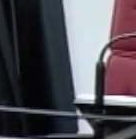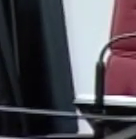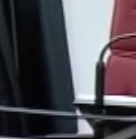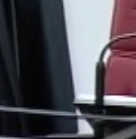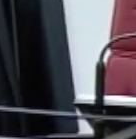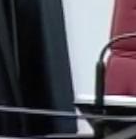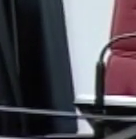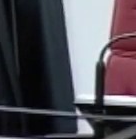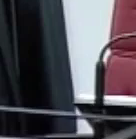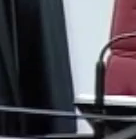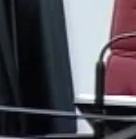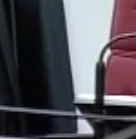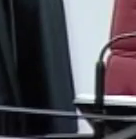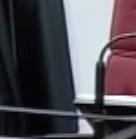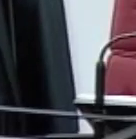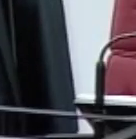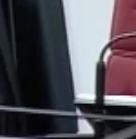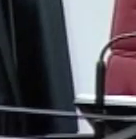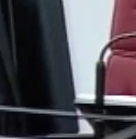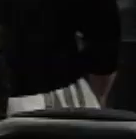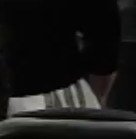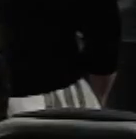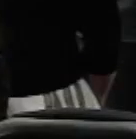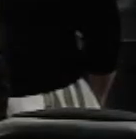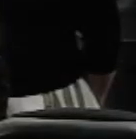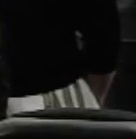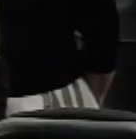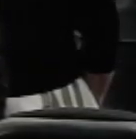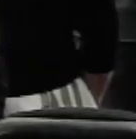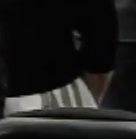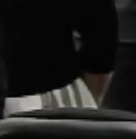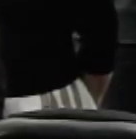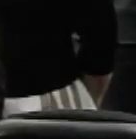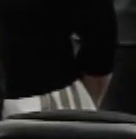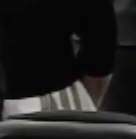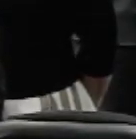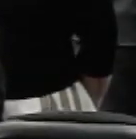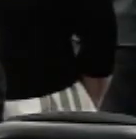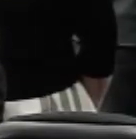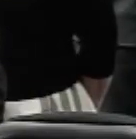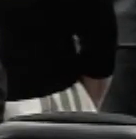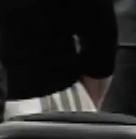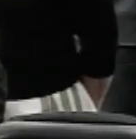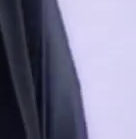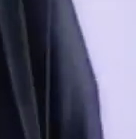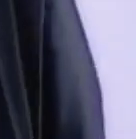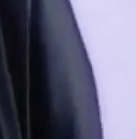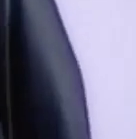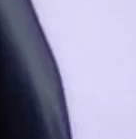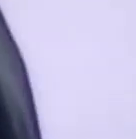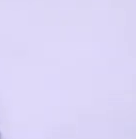abertura dos trabalhos. Passo a presidência, portanto, ao ministro Gilmar Mendes.